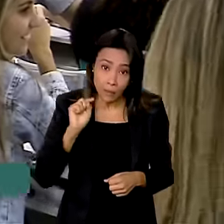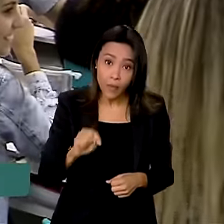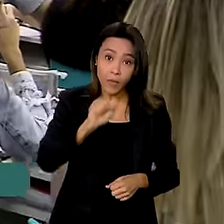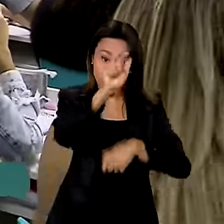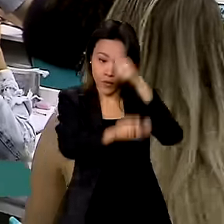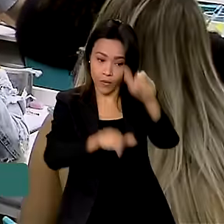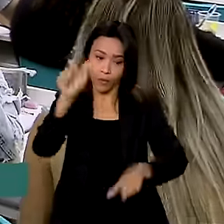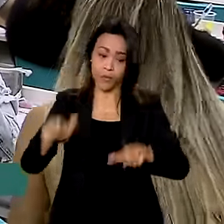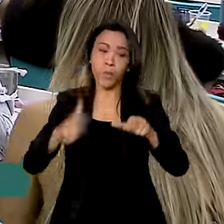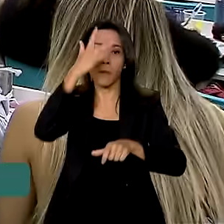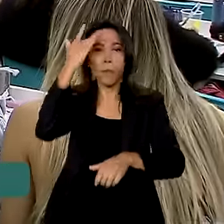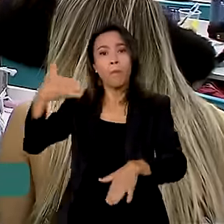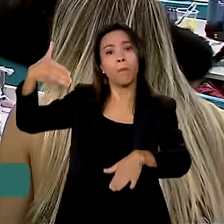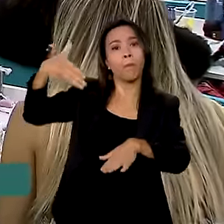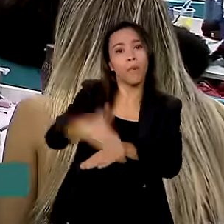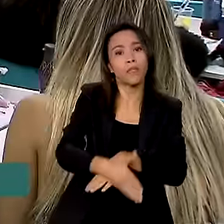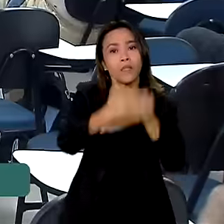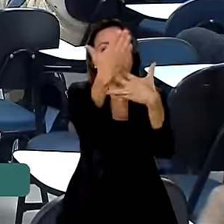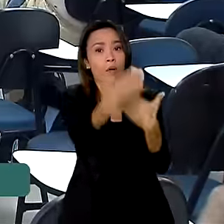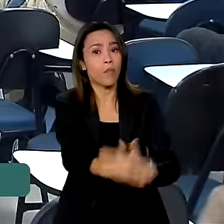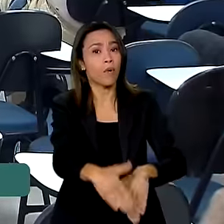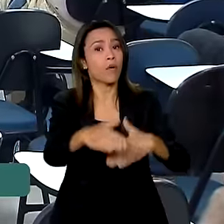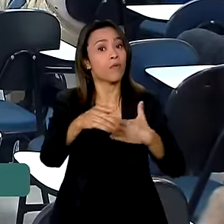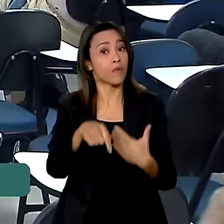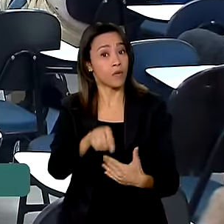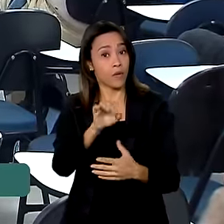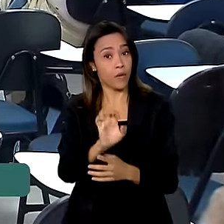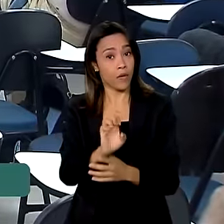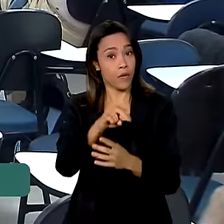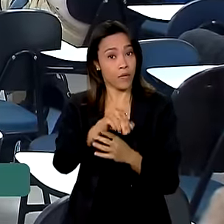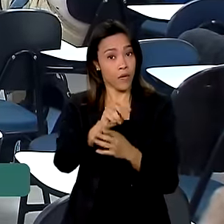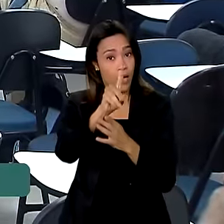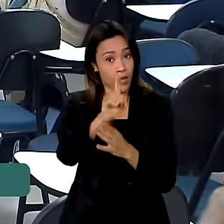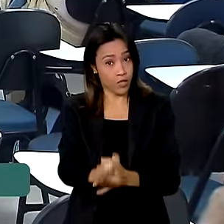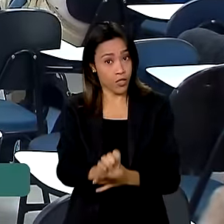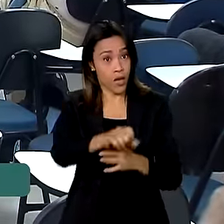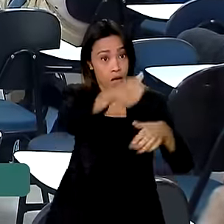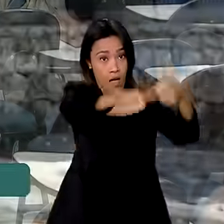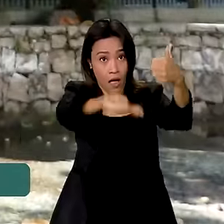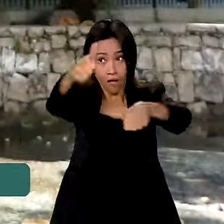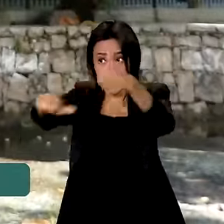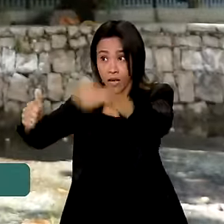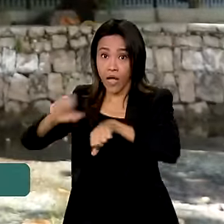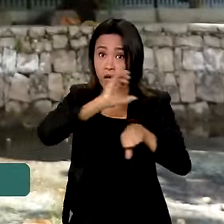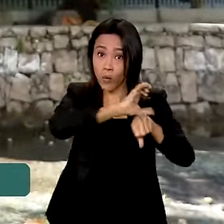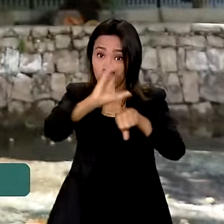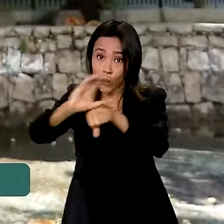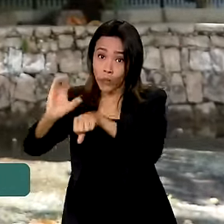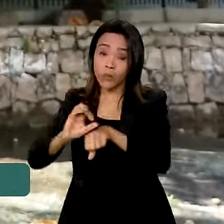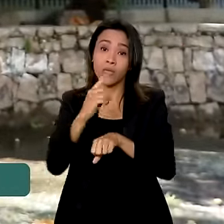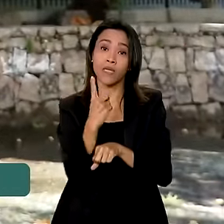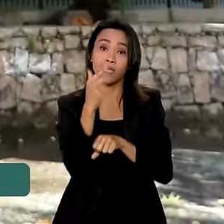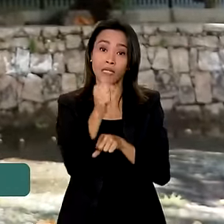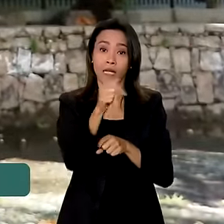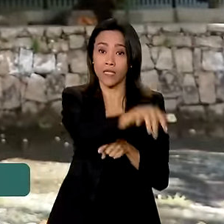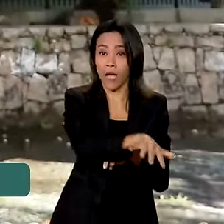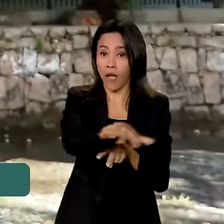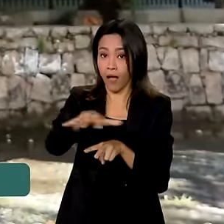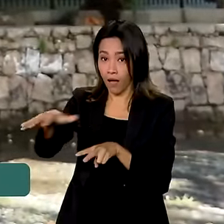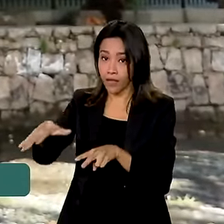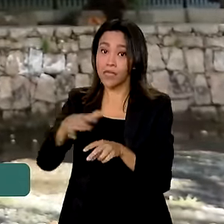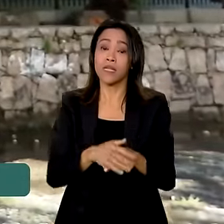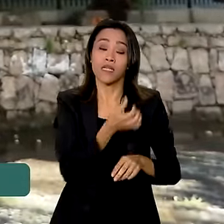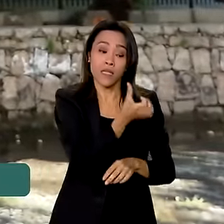do Enad 2024. O exame vai ser aplicado para avaliar cursos em 17 áreas do conhecimento. São 63